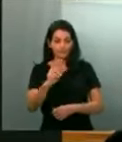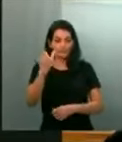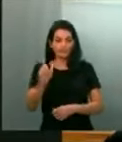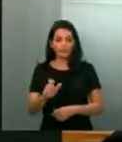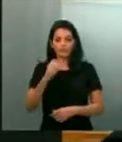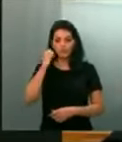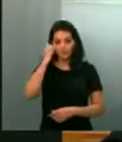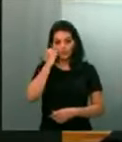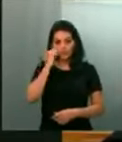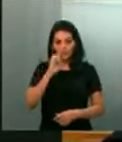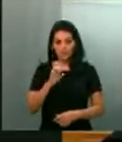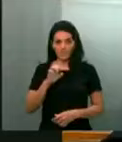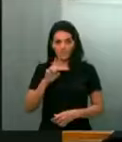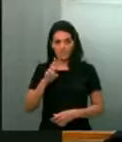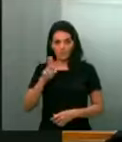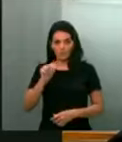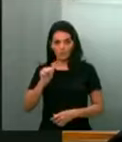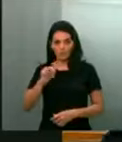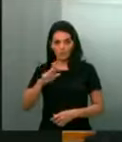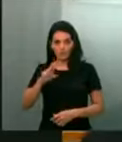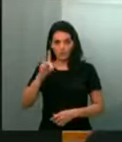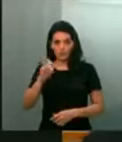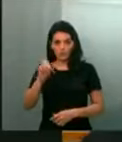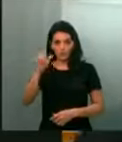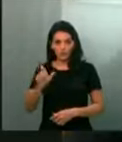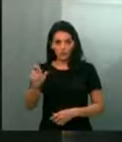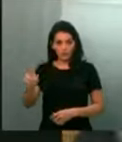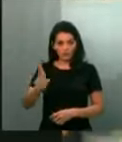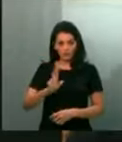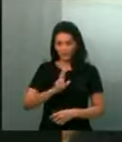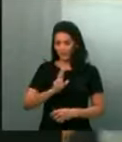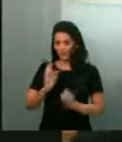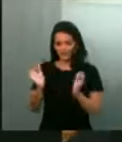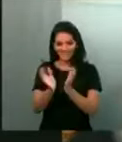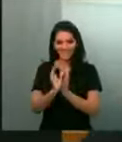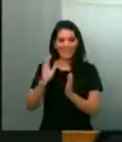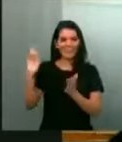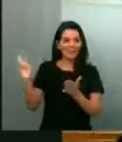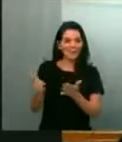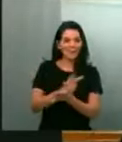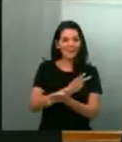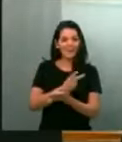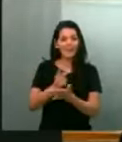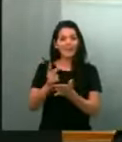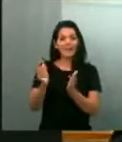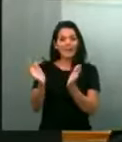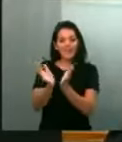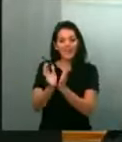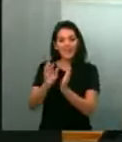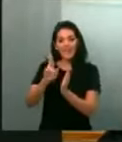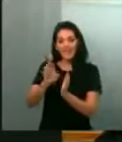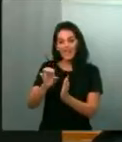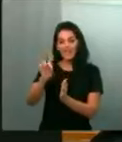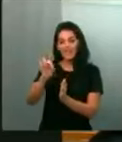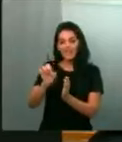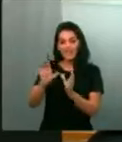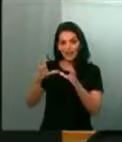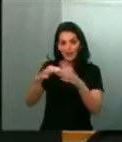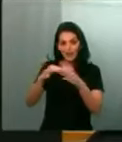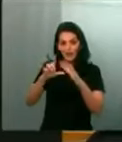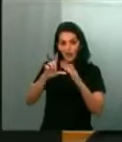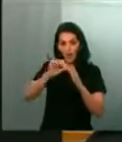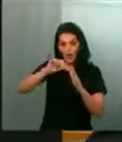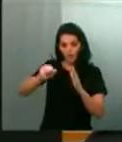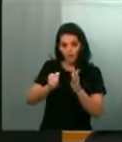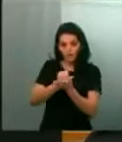senador Eduardo Braga, porque tem uma resposta de um caso, de uma grande rede de farmácias que tem no Brasil. Foi levantada também